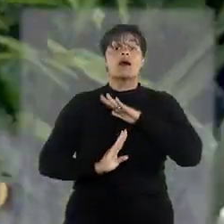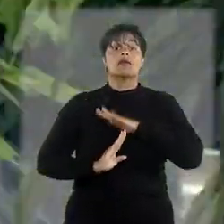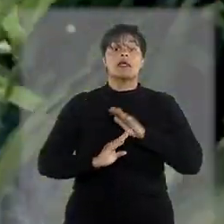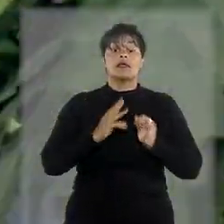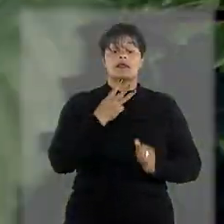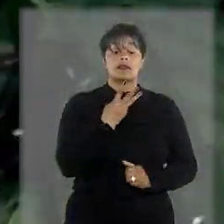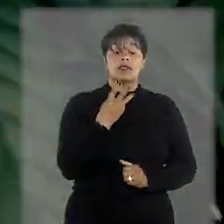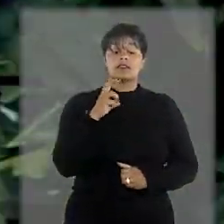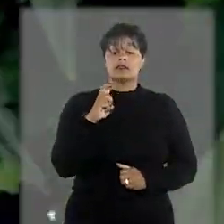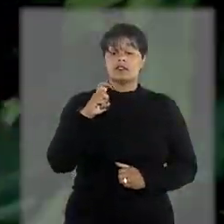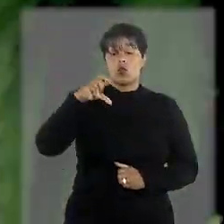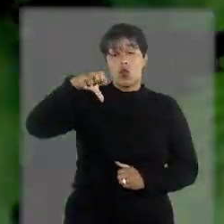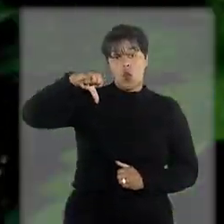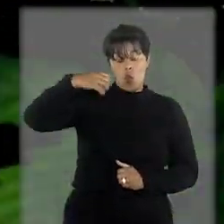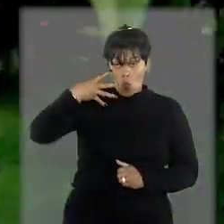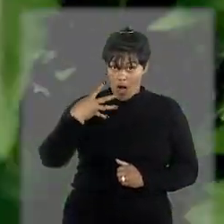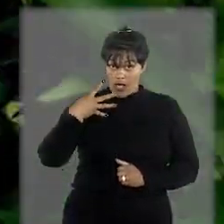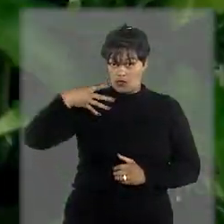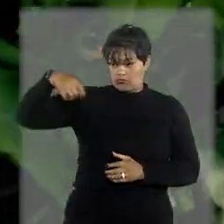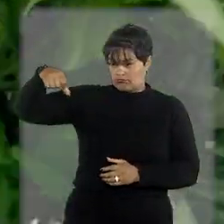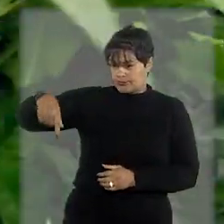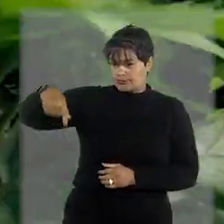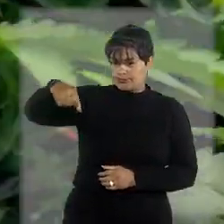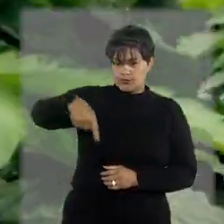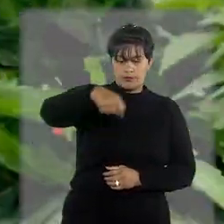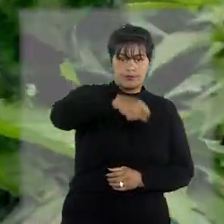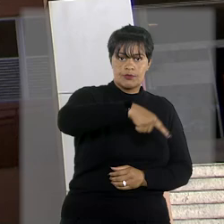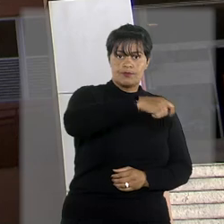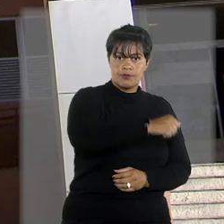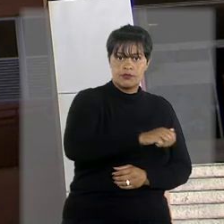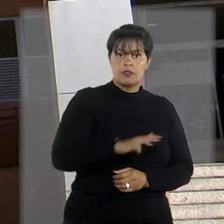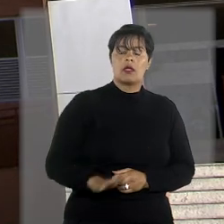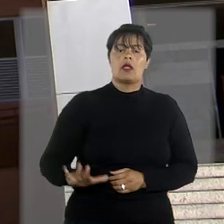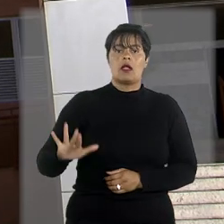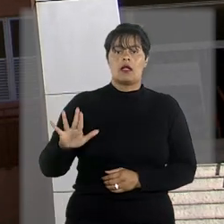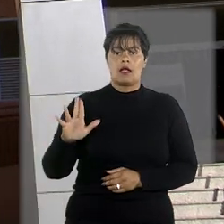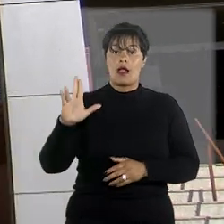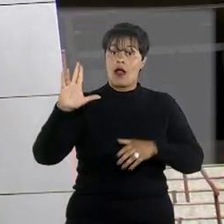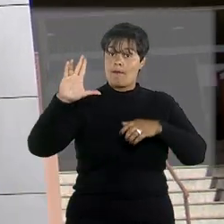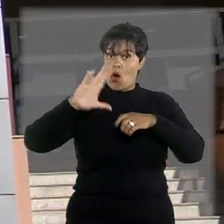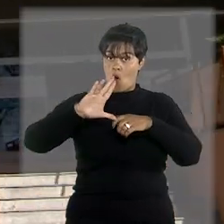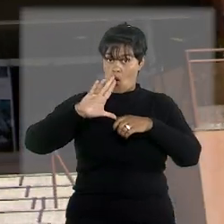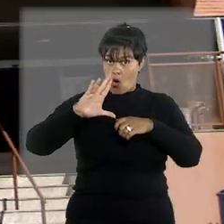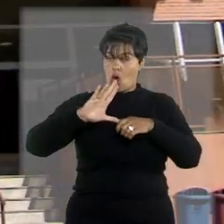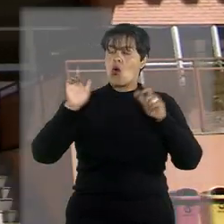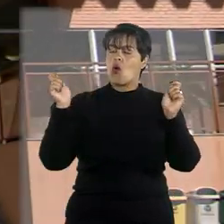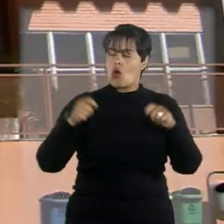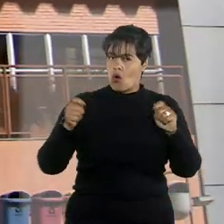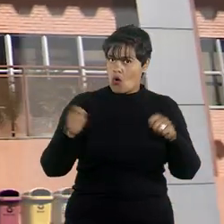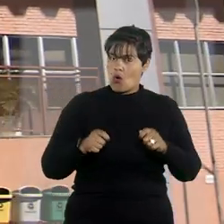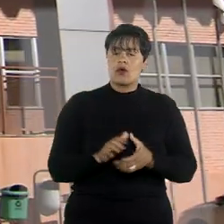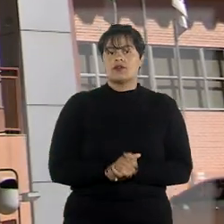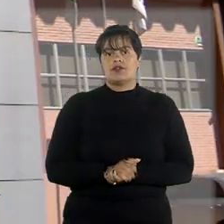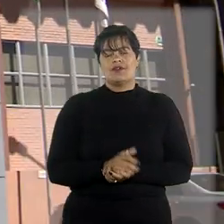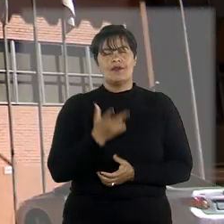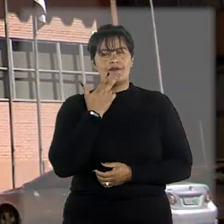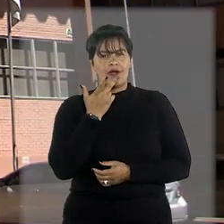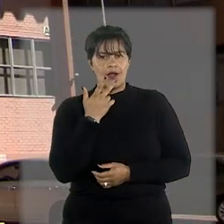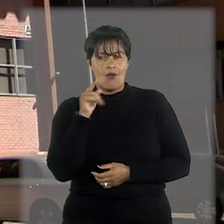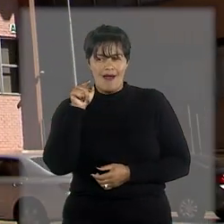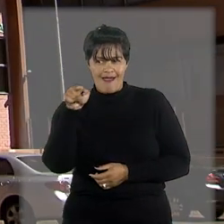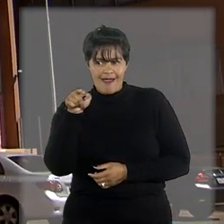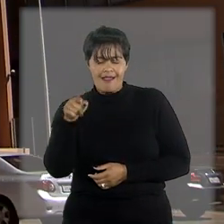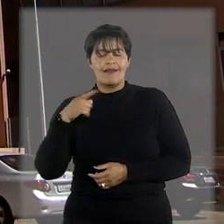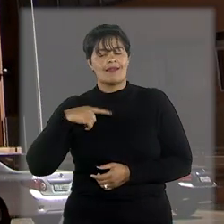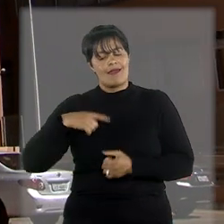pés de cannabis por ano, para uso terapêutico próprio. O ministro observou que a pretensão do paciente está amparada